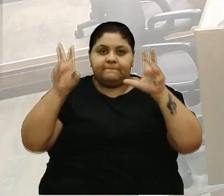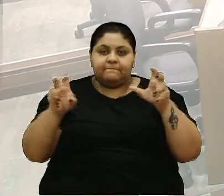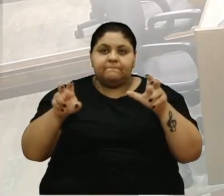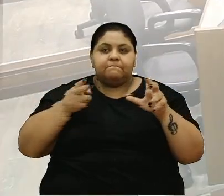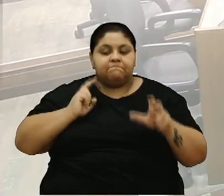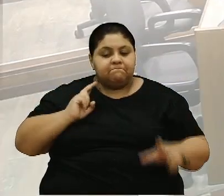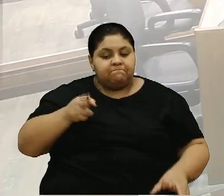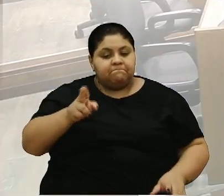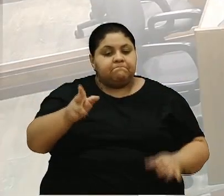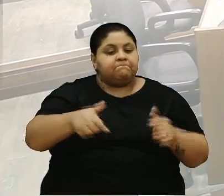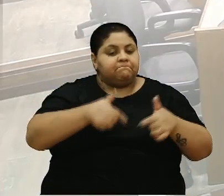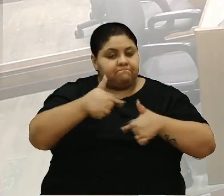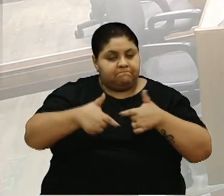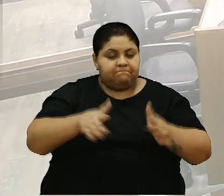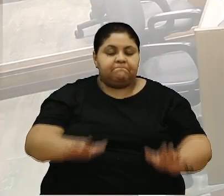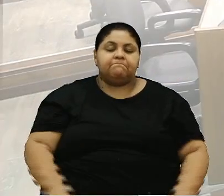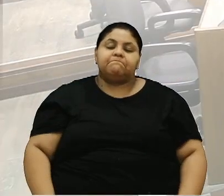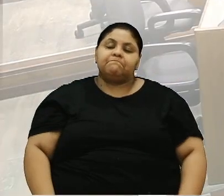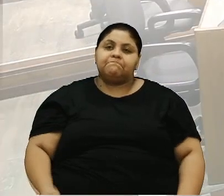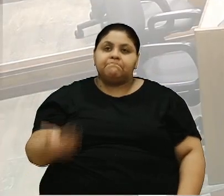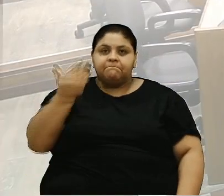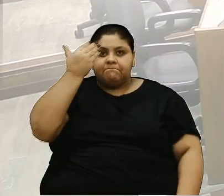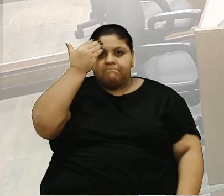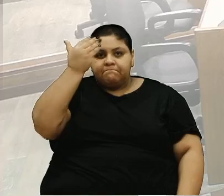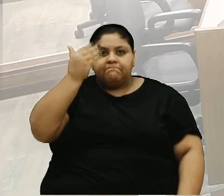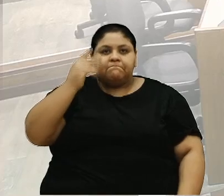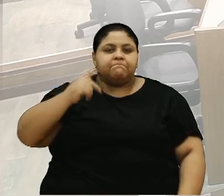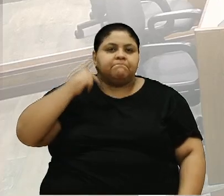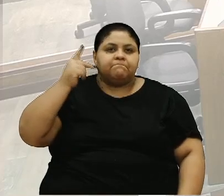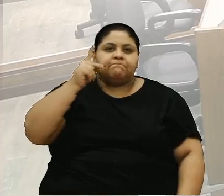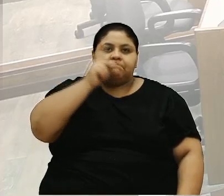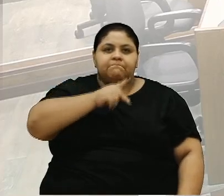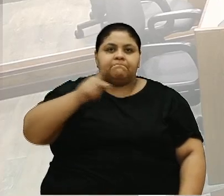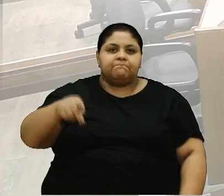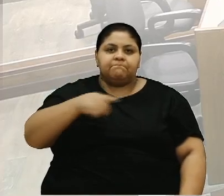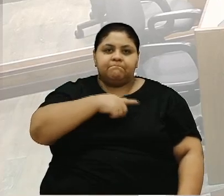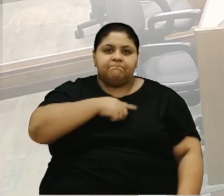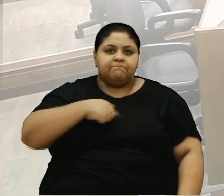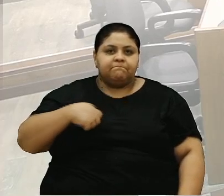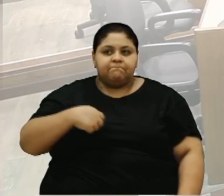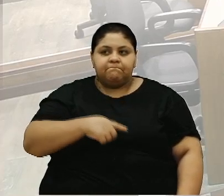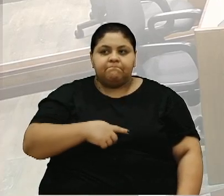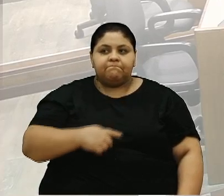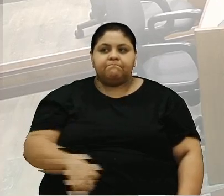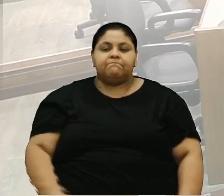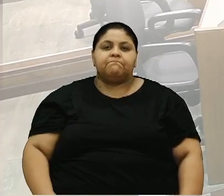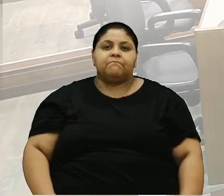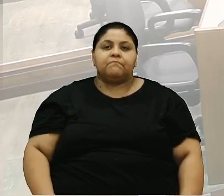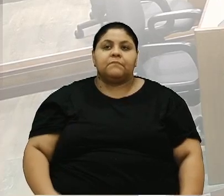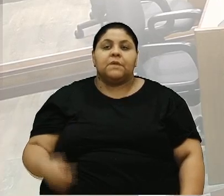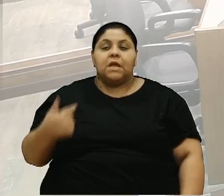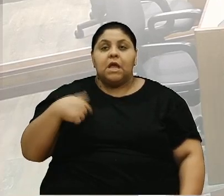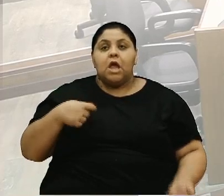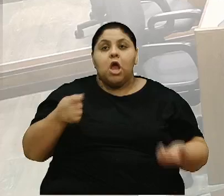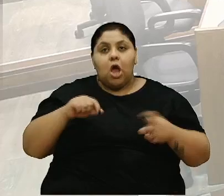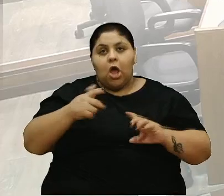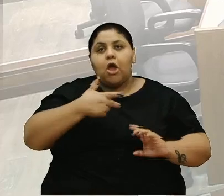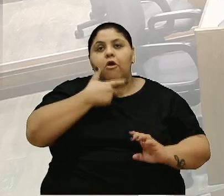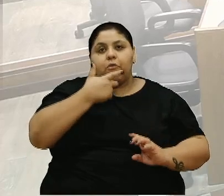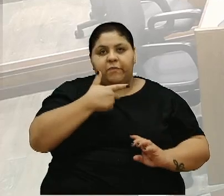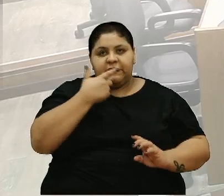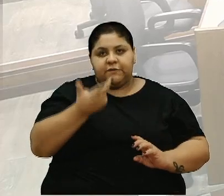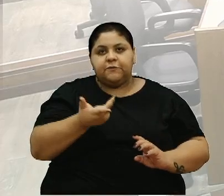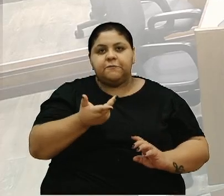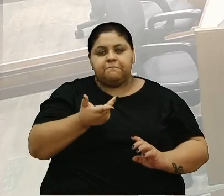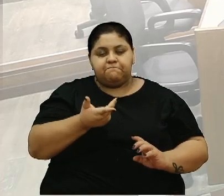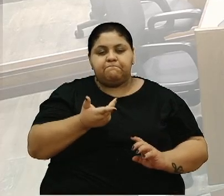vamos continuar na luta. Obrigado, vereador Cadori. Vereador Zanquim, seu aparte. Vereador Felipe, eu não poderia deixar de perder esse momento